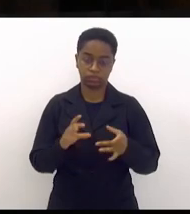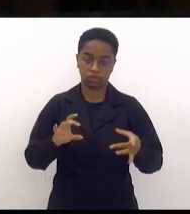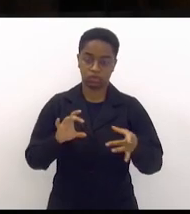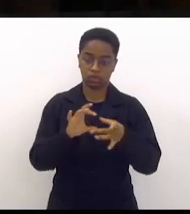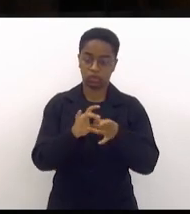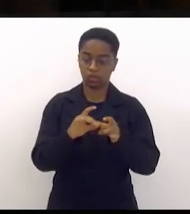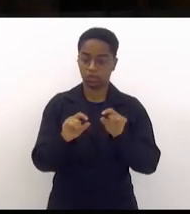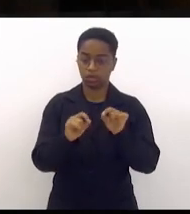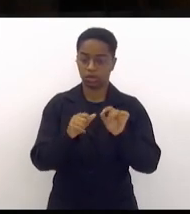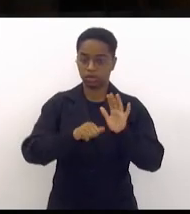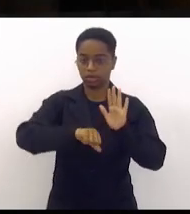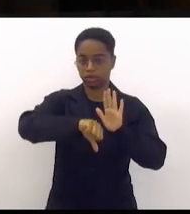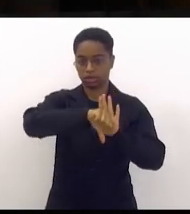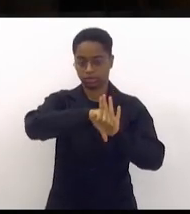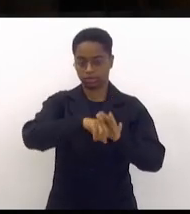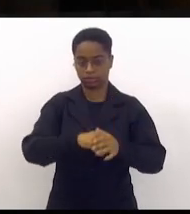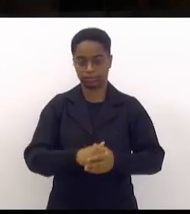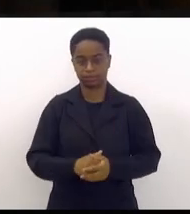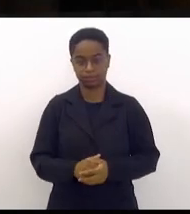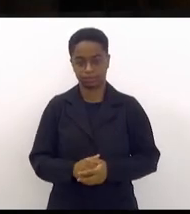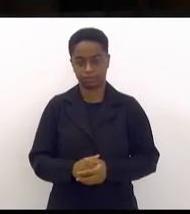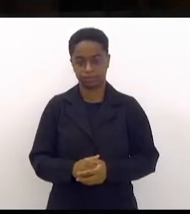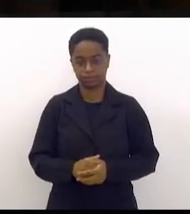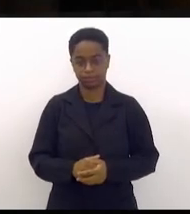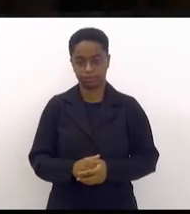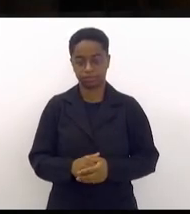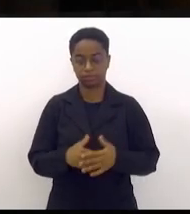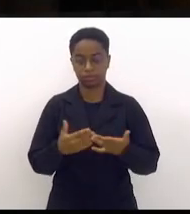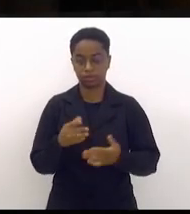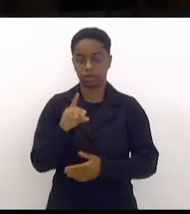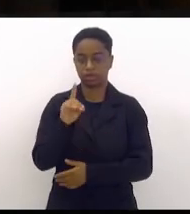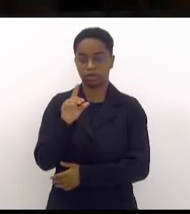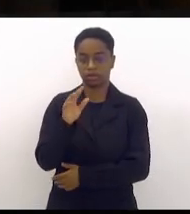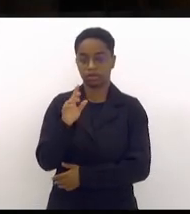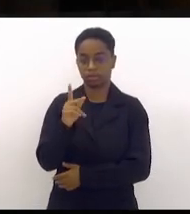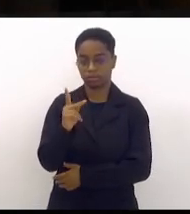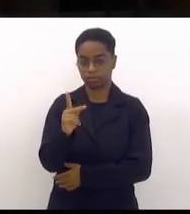Lá naquela ADPF,